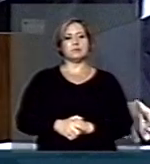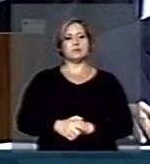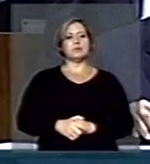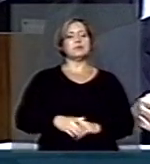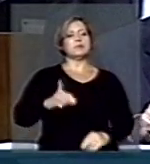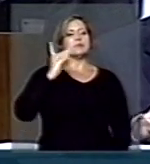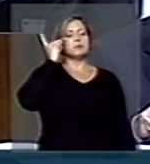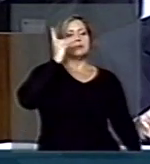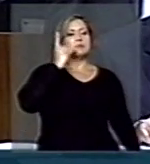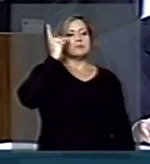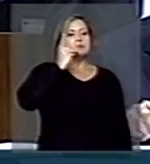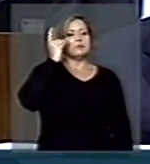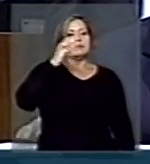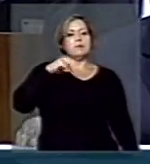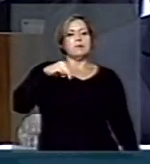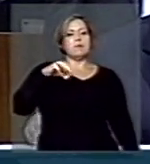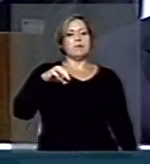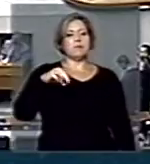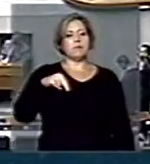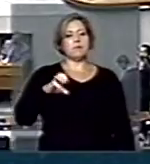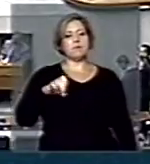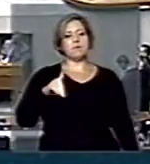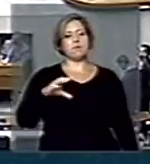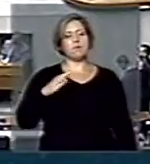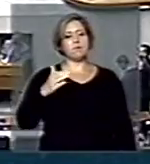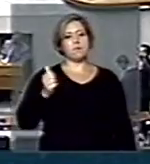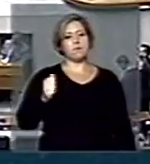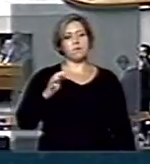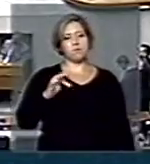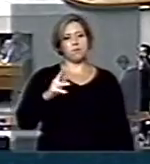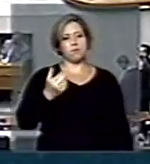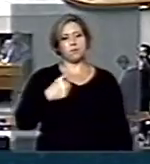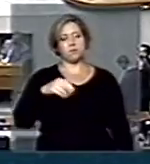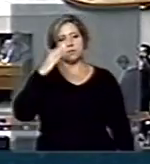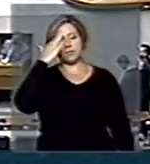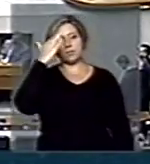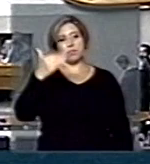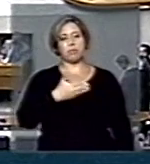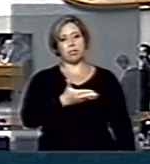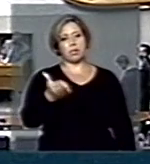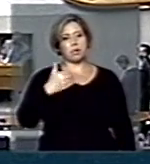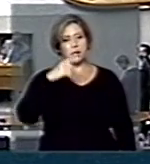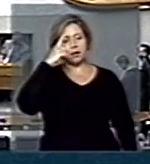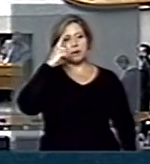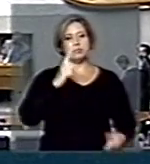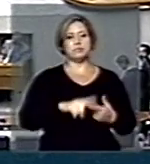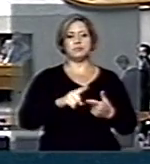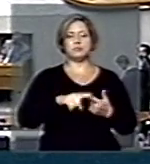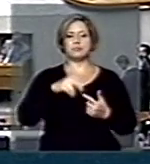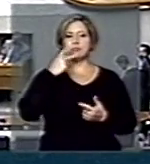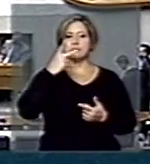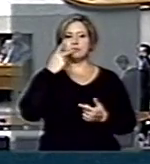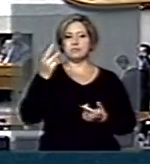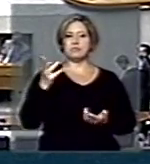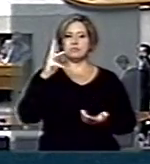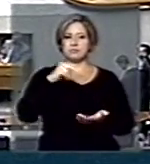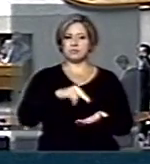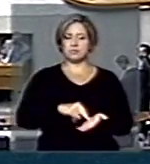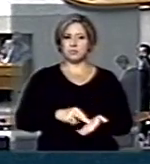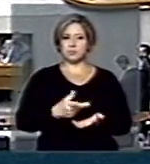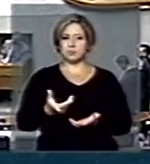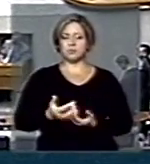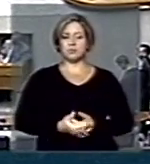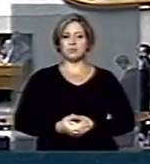Deputado Mendoza Filho, cinco minutos. Bom, presidente, eu agradeço por sua compreensão e a oportunidade de falar ao plenário desta casa